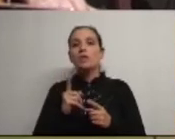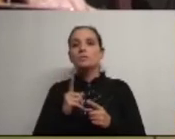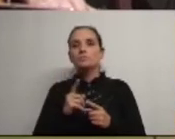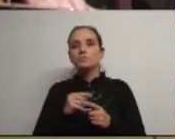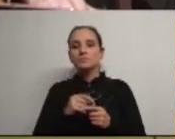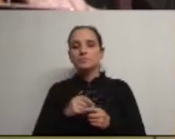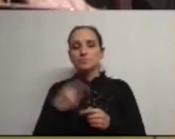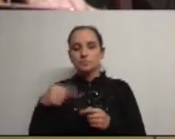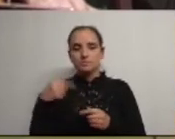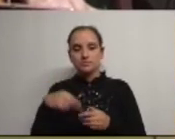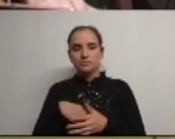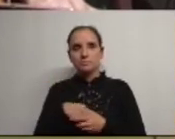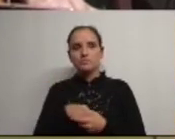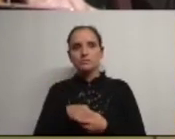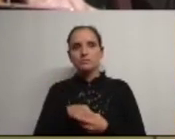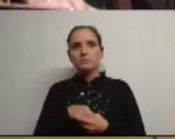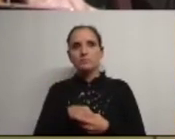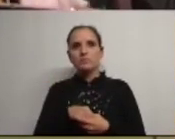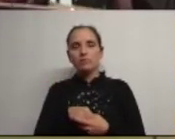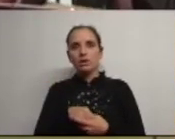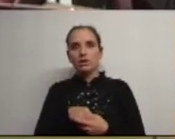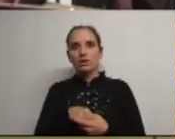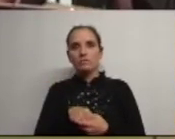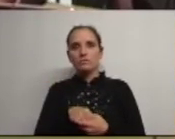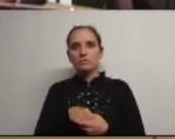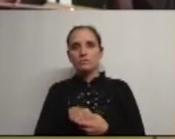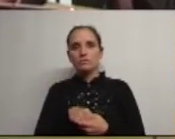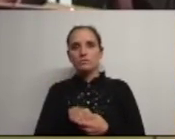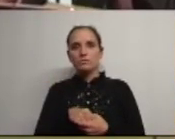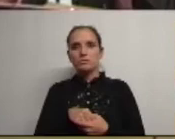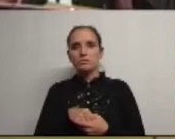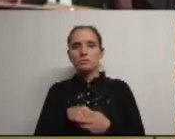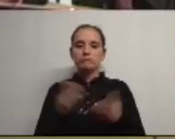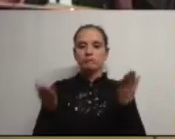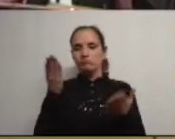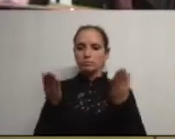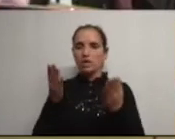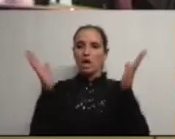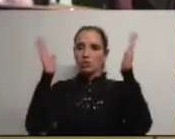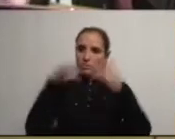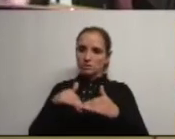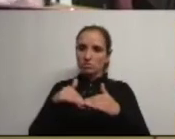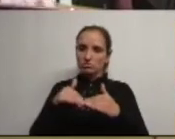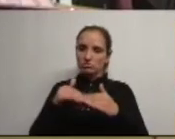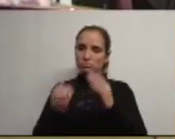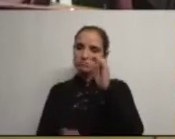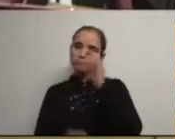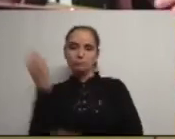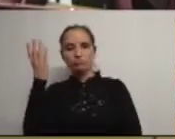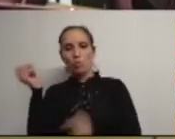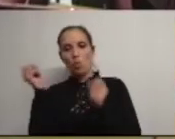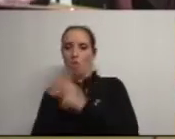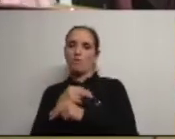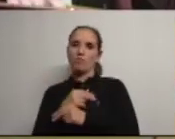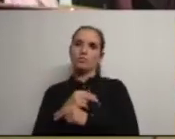haja uma uma concomitância entre a demolição daquele edifício e a execução